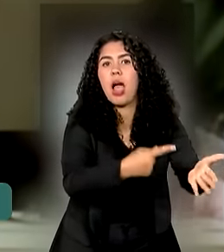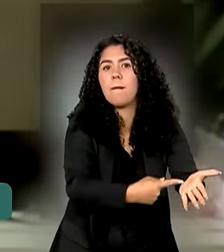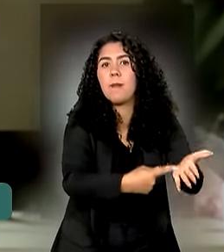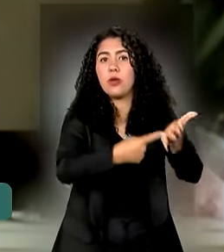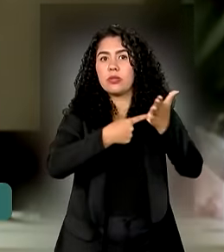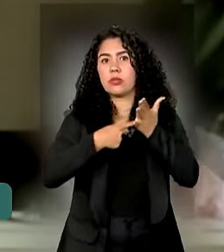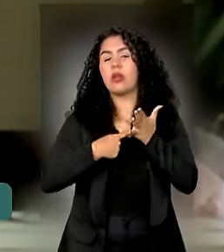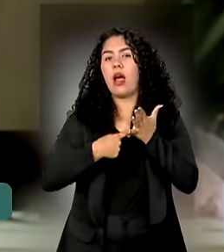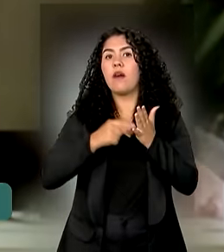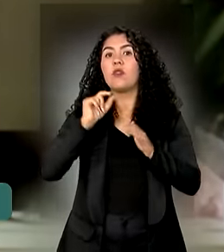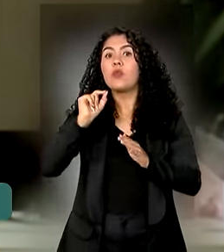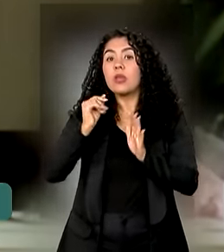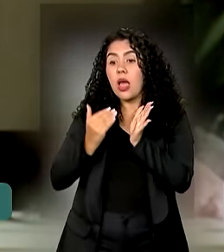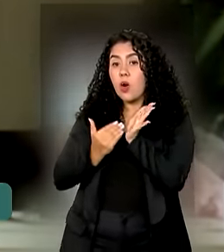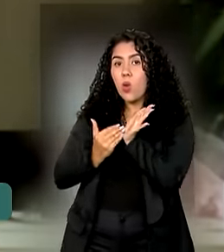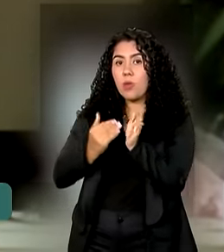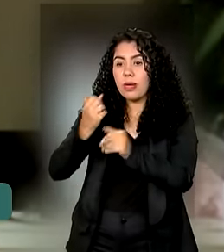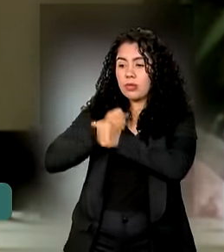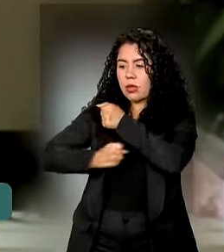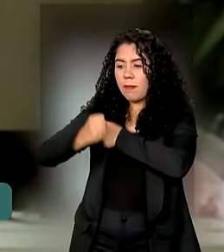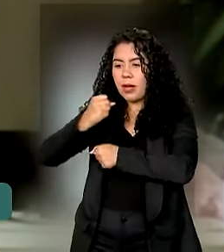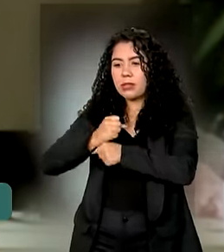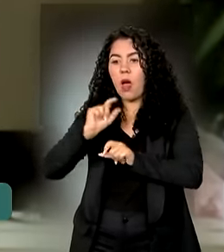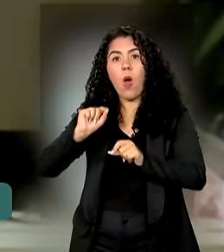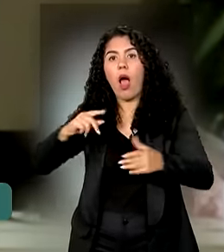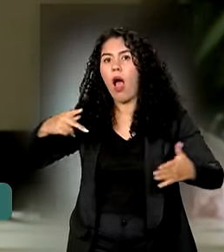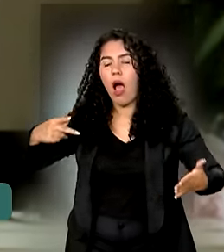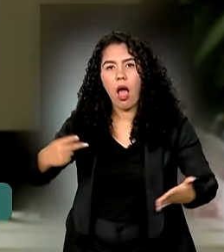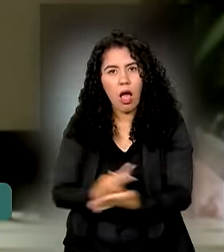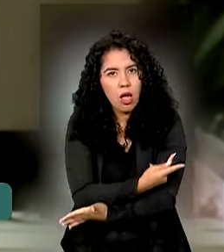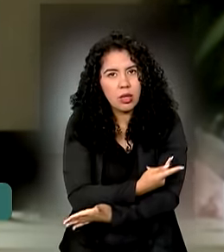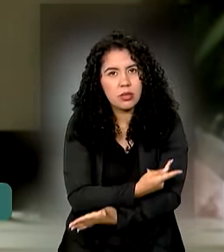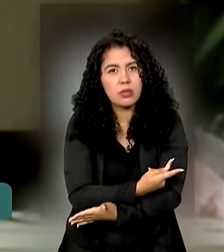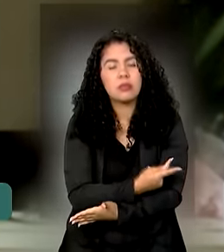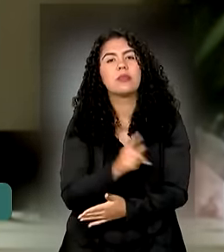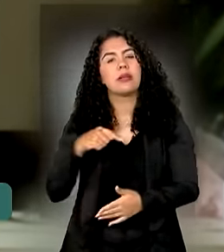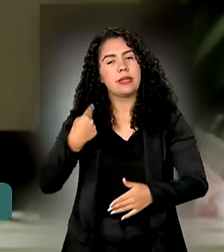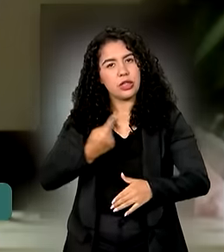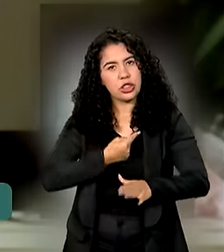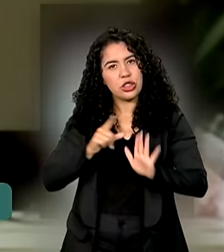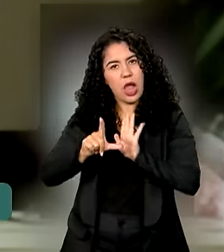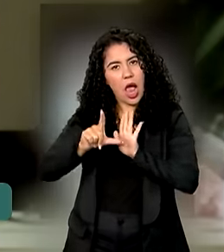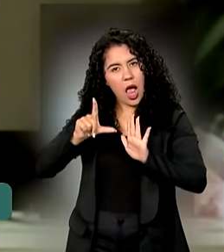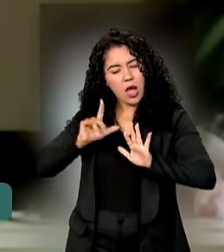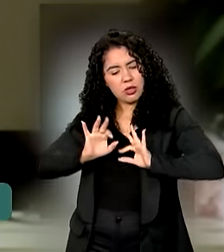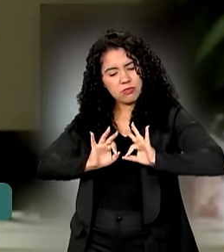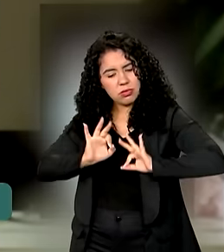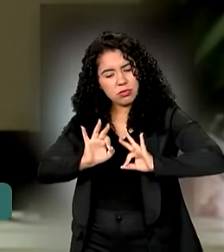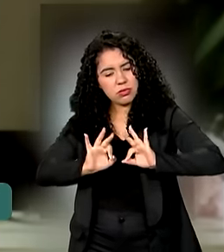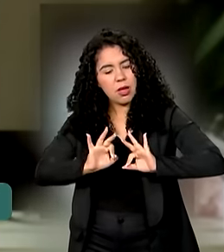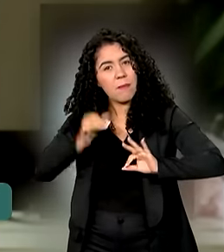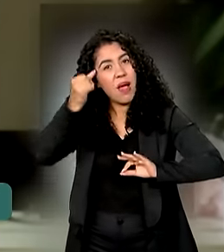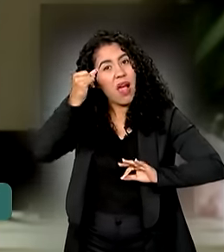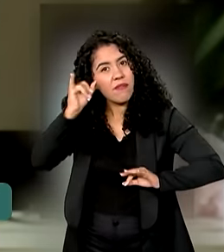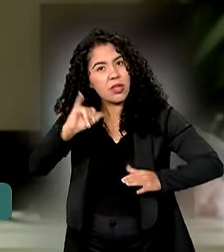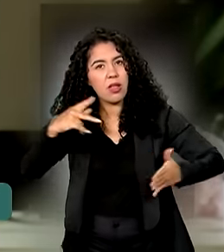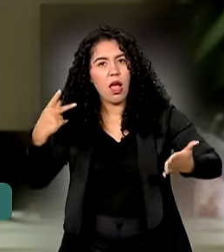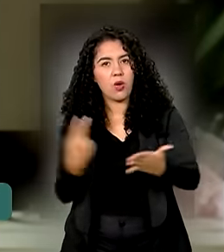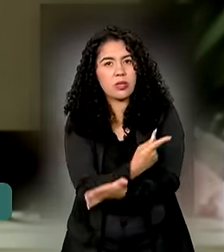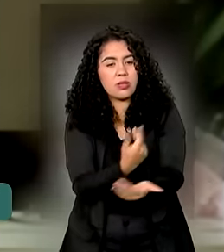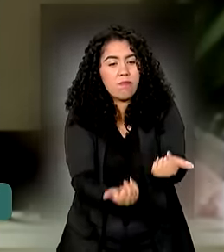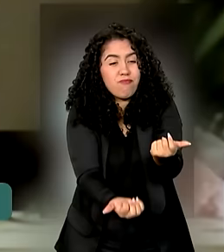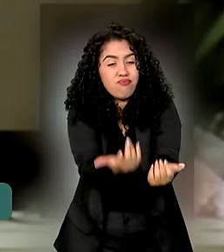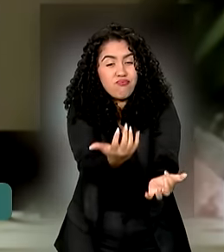passado que ia acontecer esse ano. E foi uma antecipação dos incêndios em mais de dois